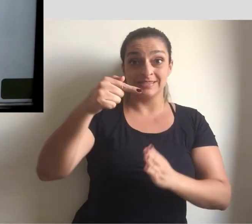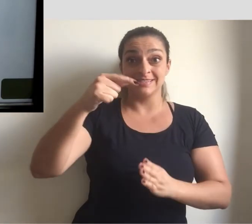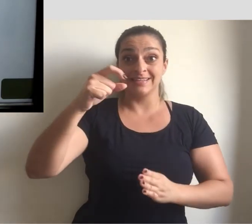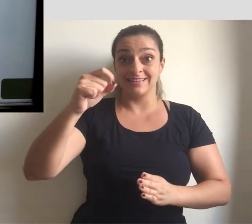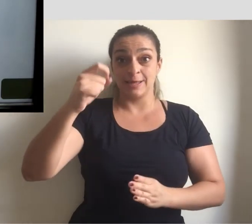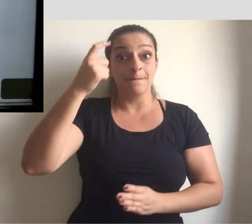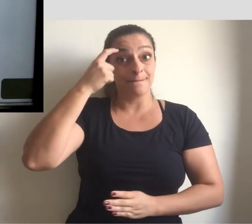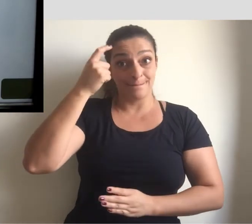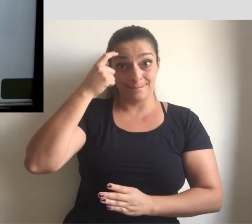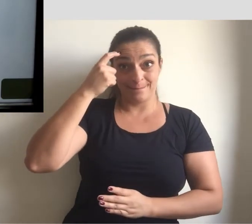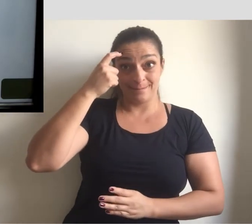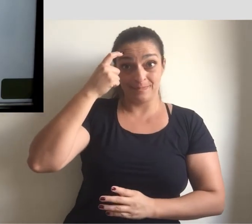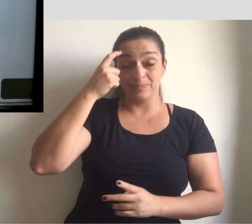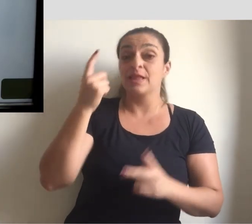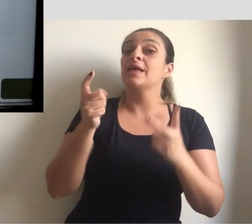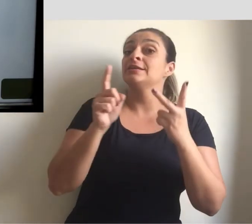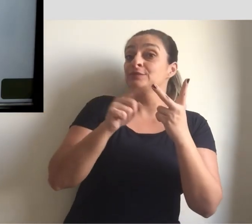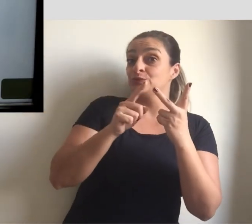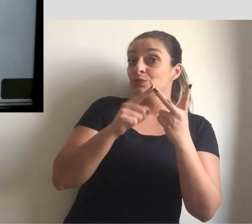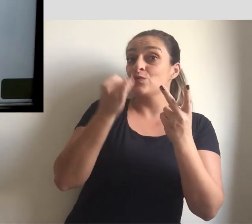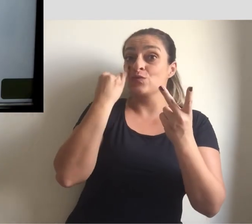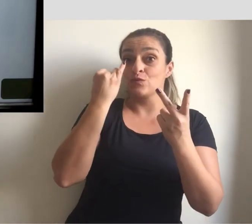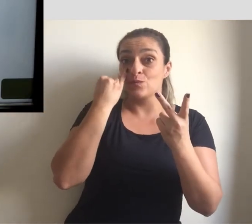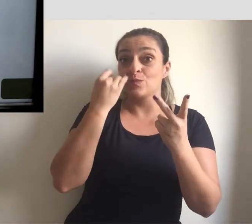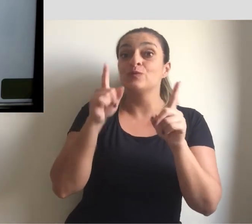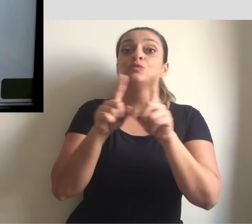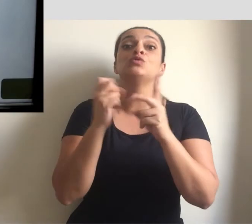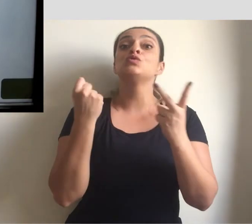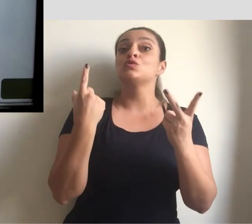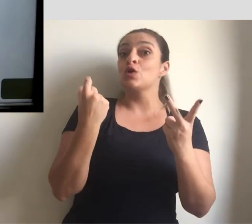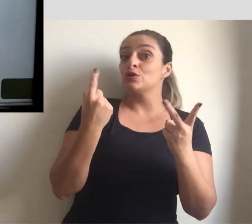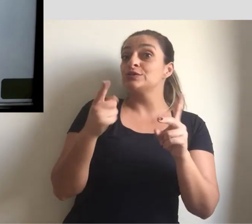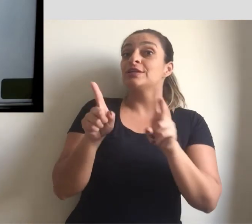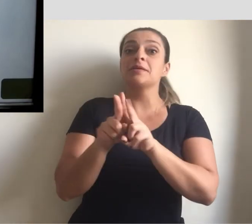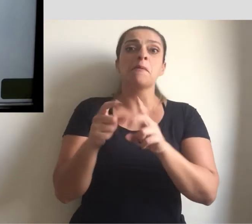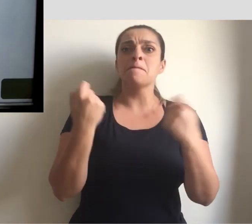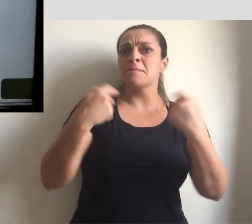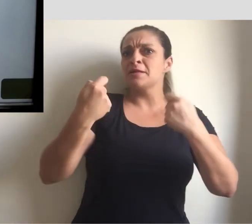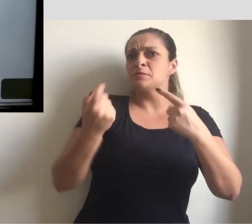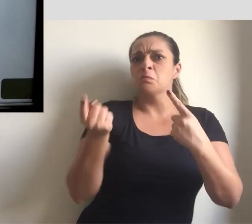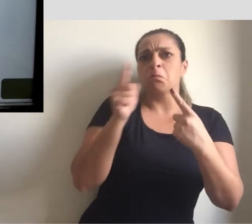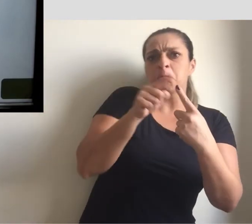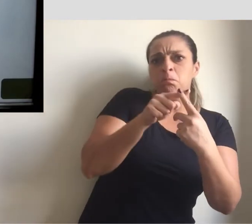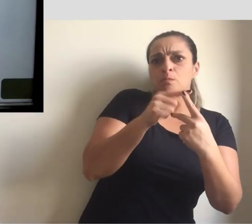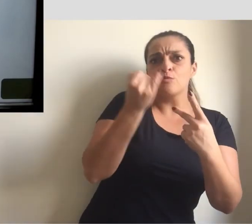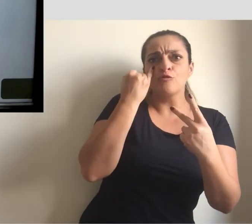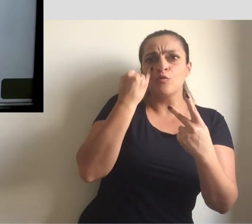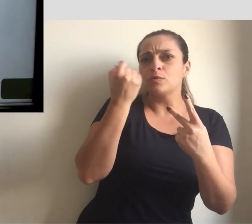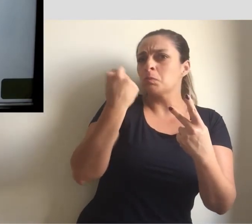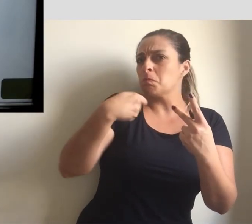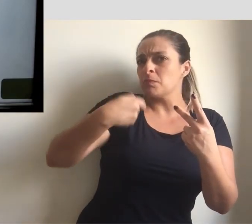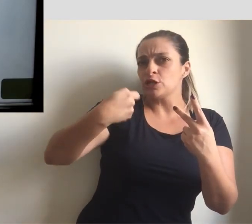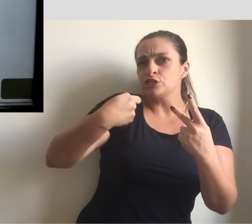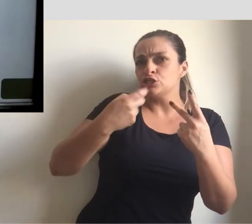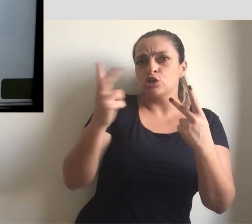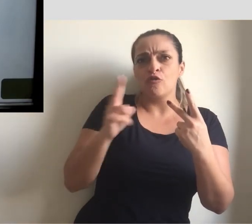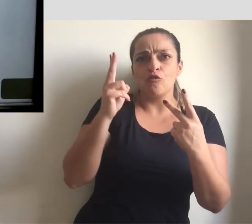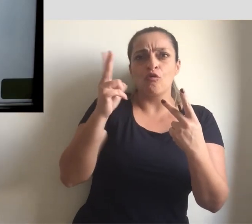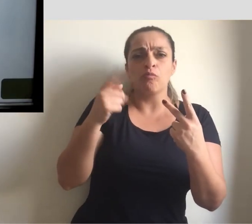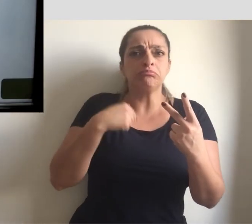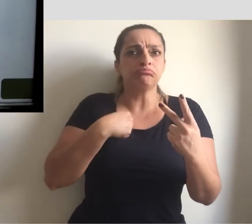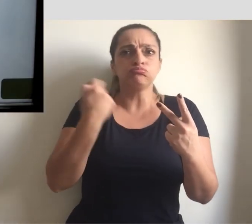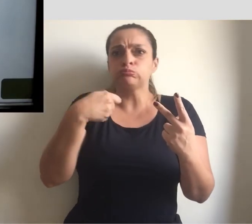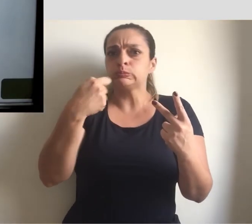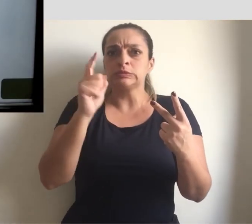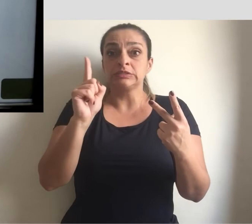pensado, x. E na segunda, essa informação sozinha. Eu não precisei da primeira informação para descobrir o valor de x